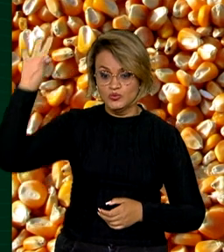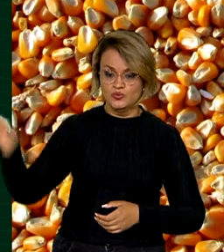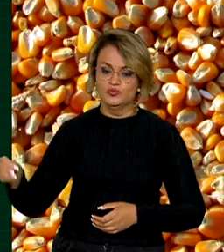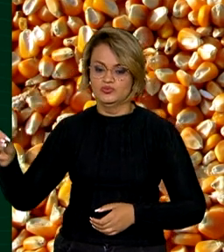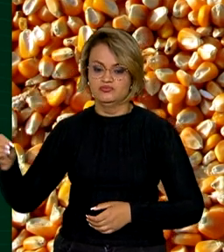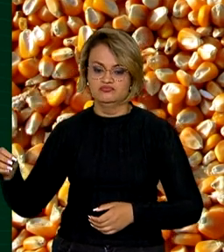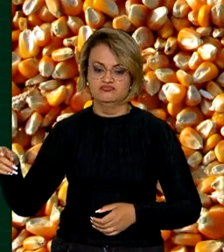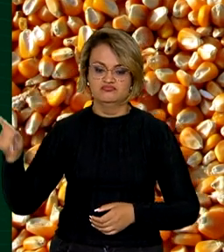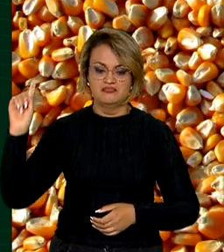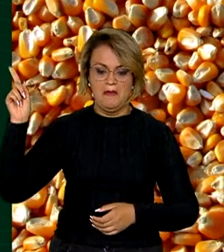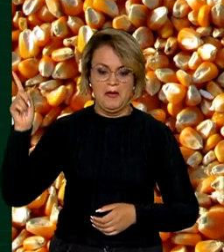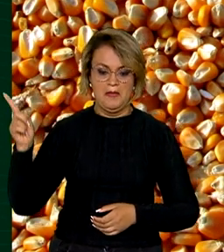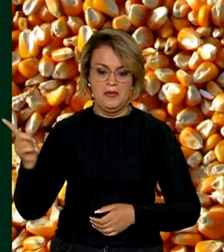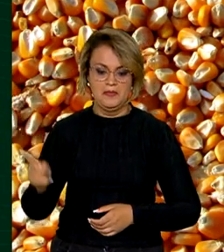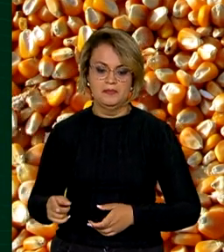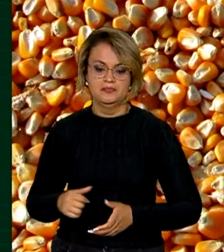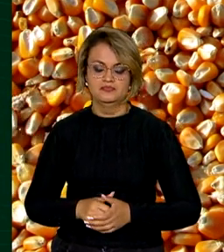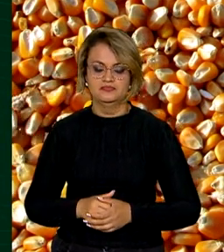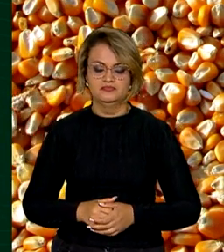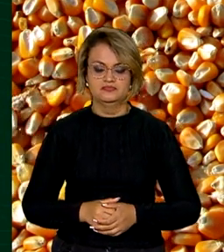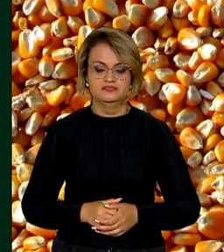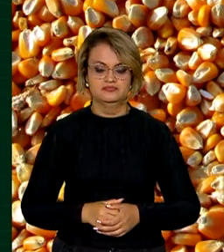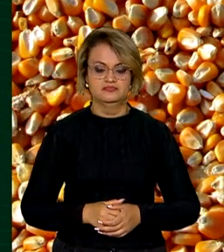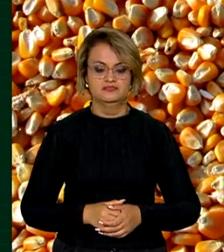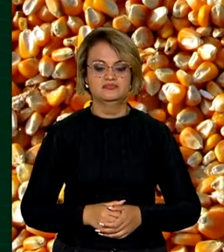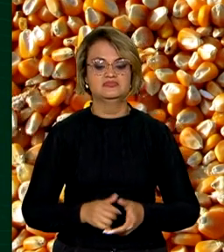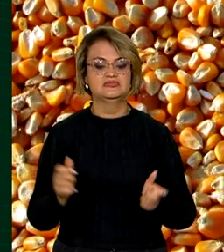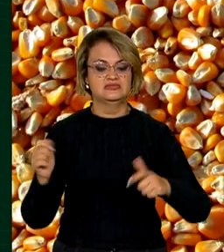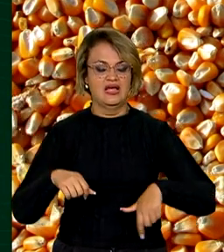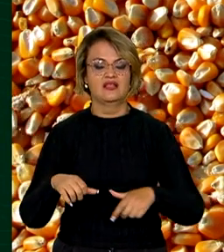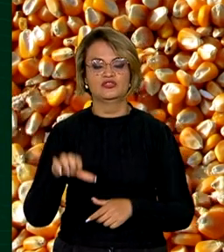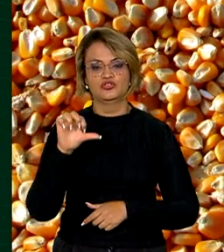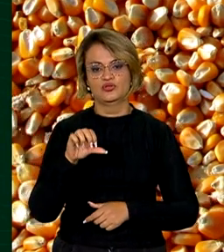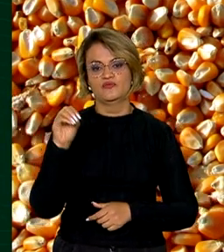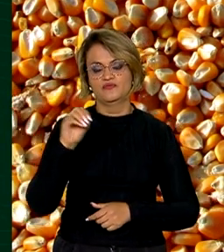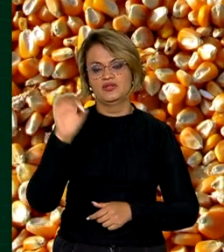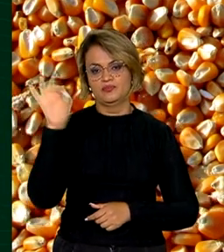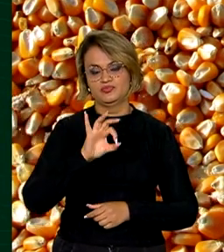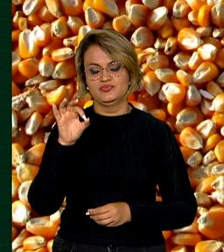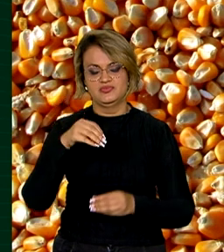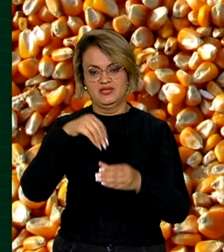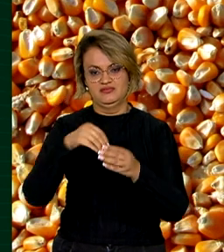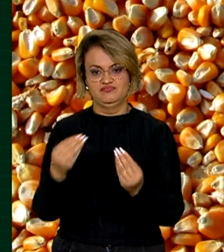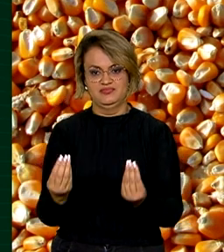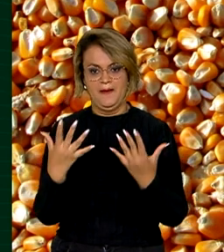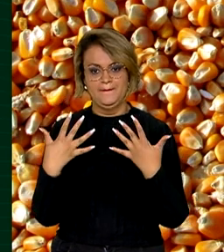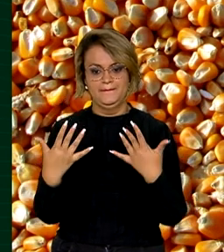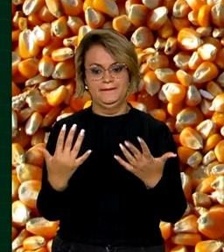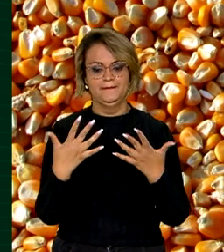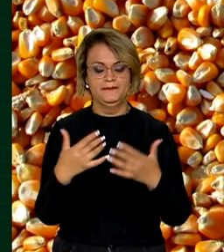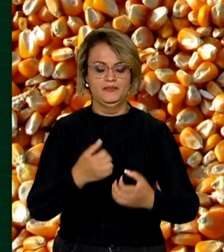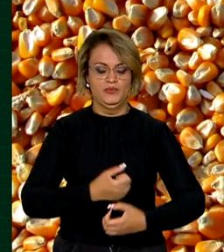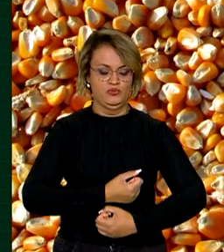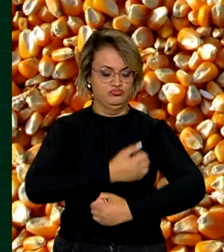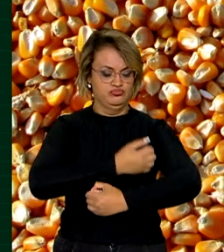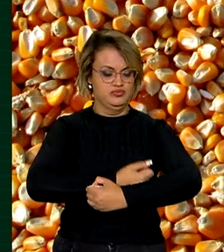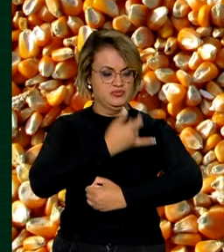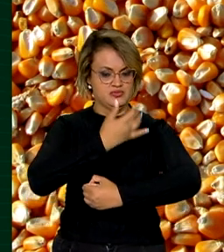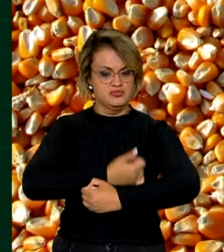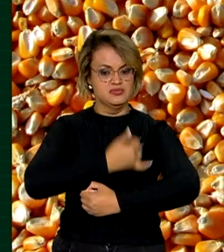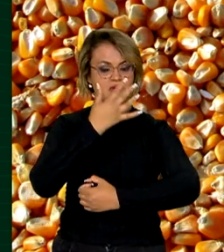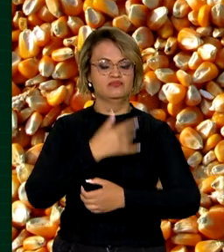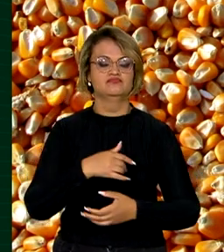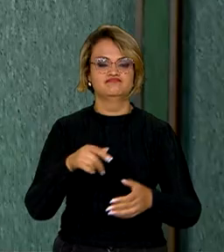algodão, arroz, feijão, milho e soja correspondem a cerca de 90% da produção